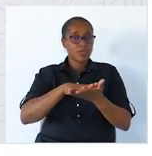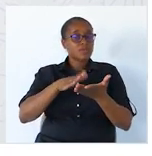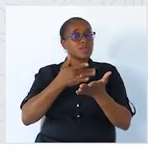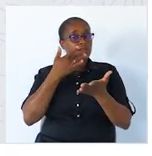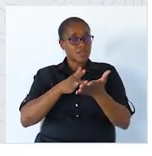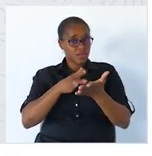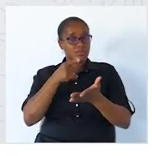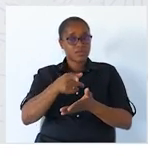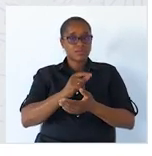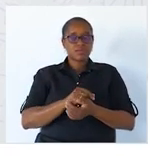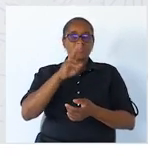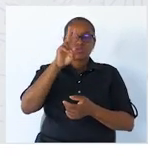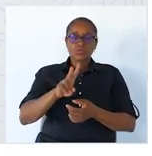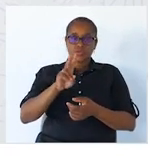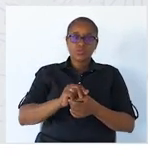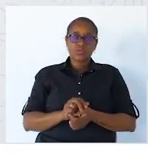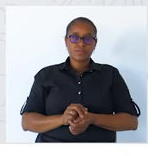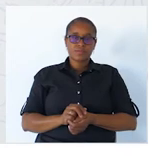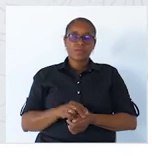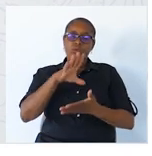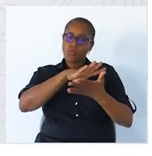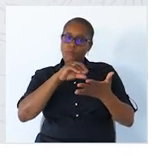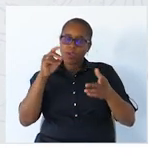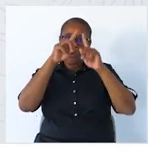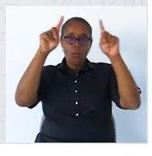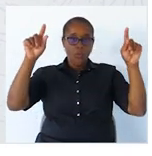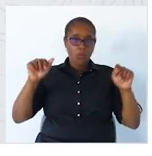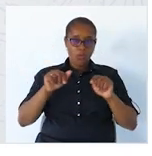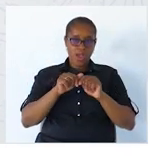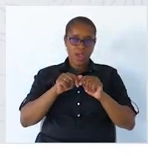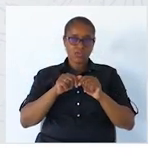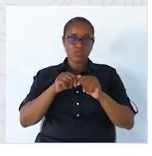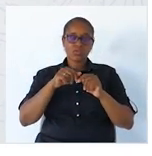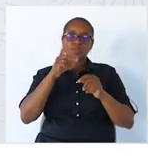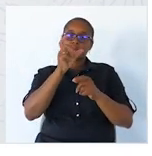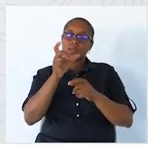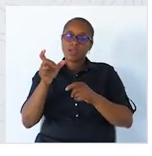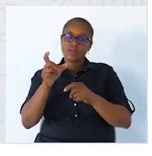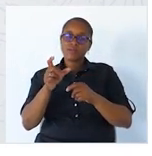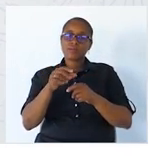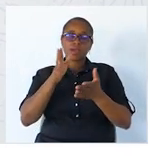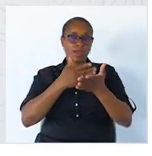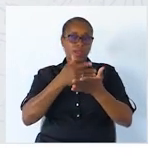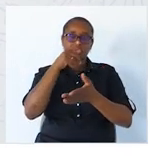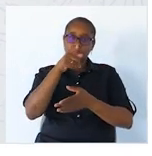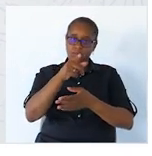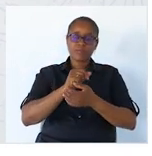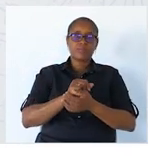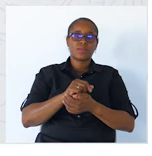Segundo, copia o quadro de vocabulário para o teu caderno.